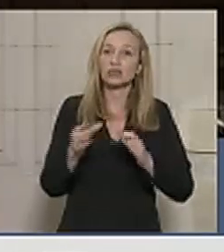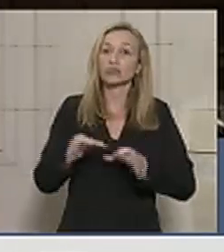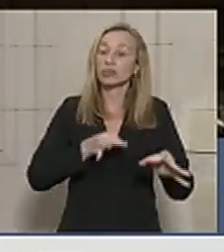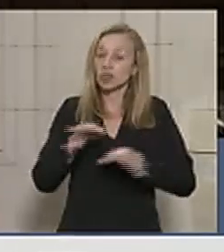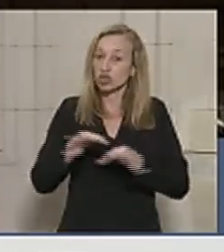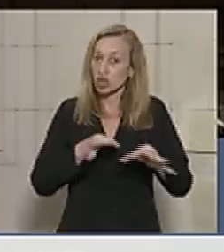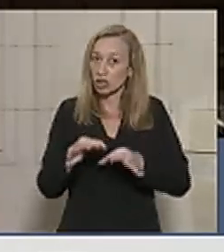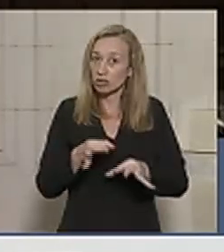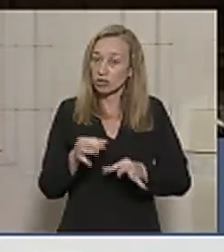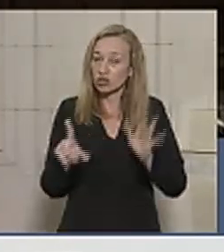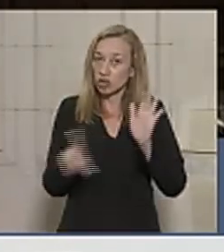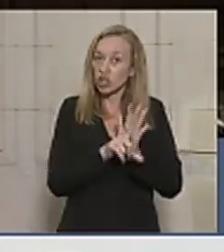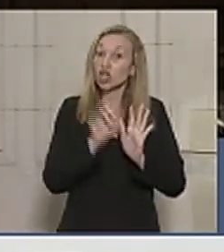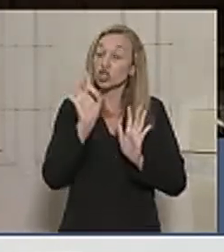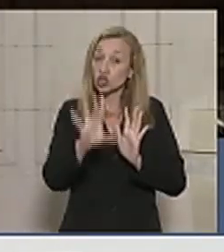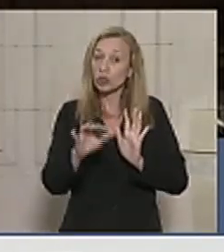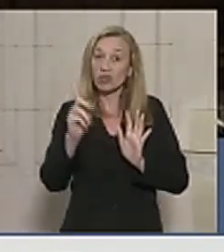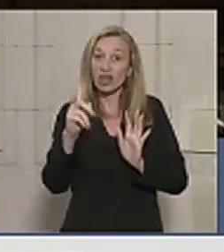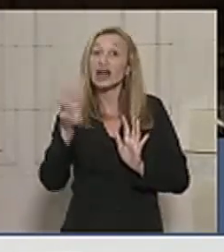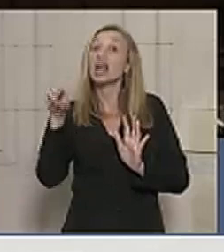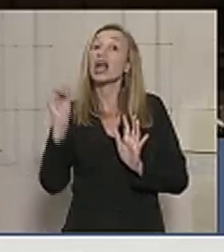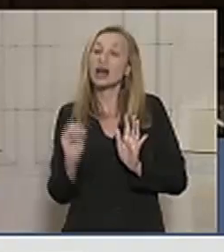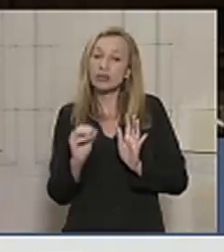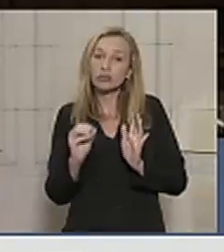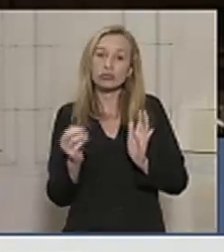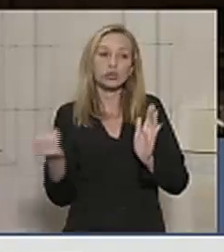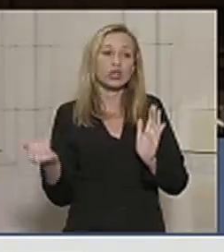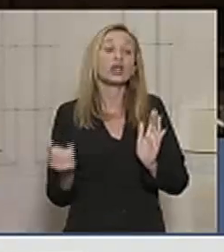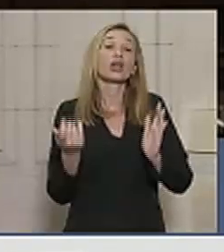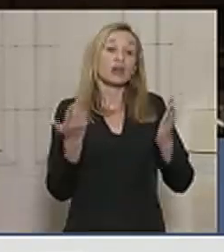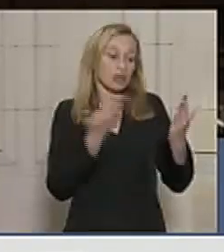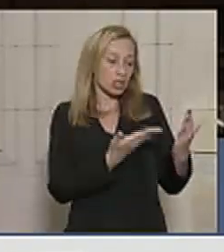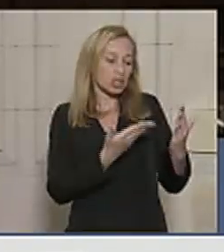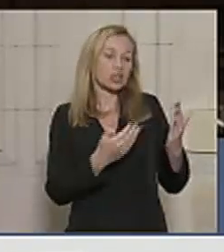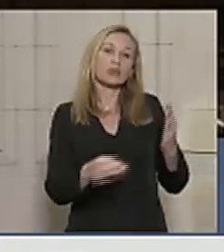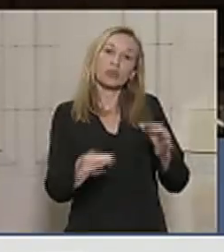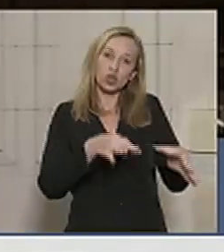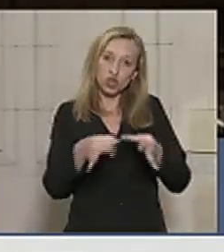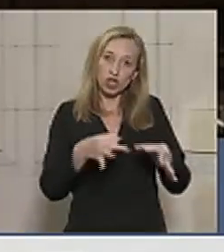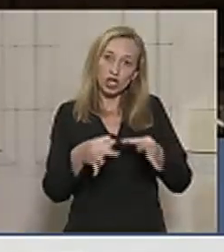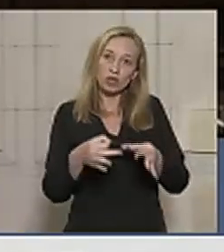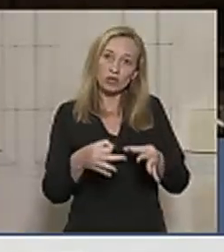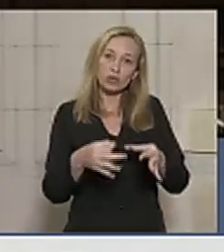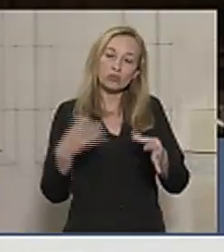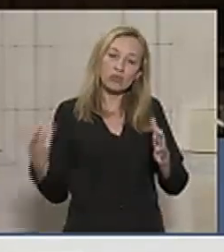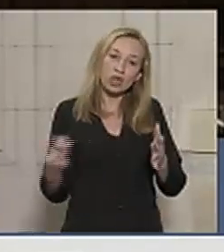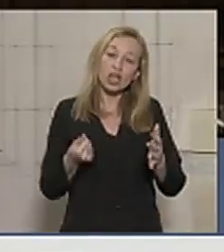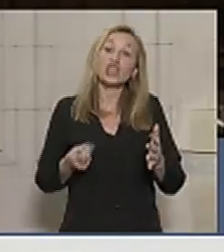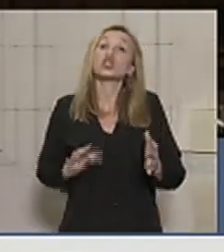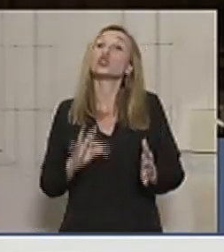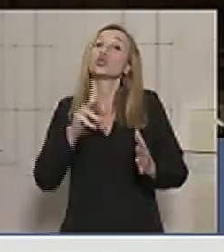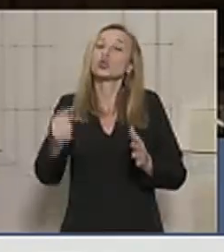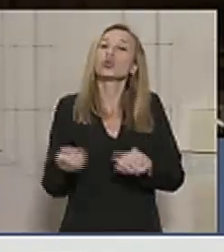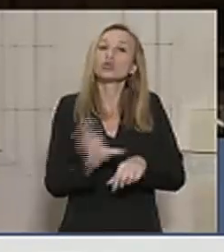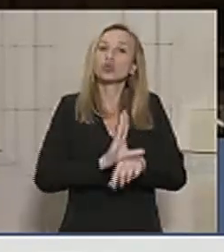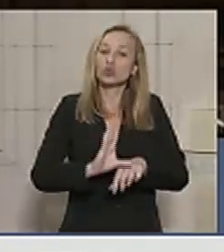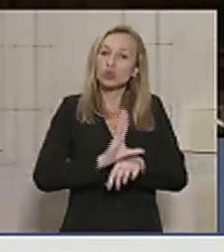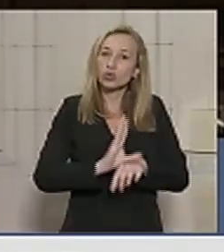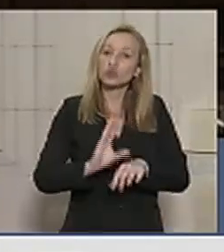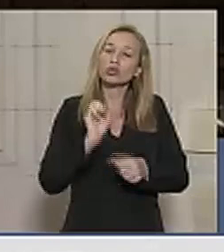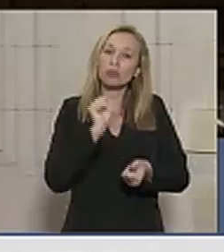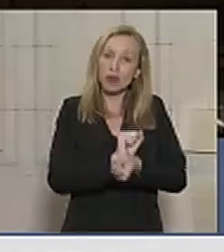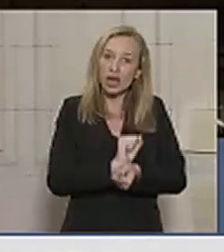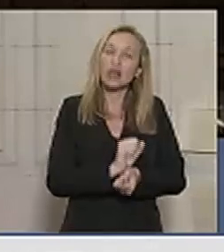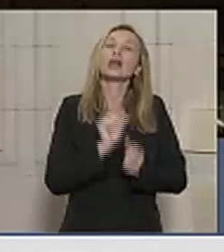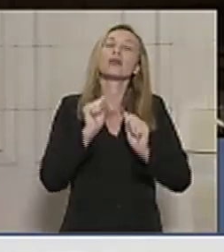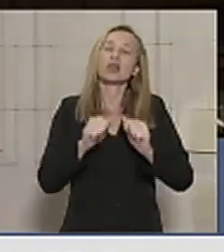clara e transparente que esse projeto merece todos os concursos que estão em vigência, eles devem